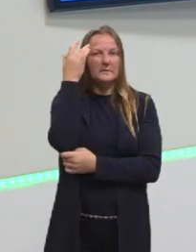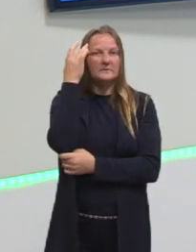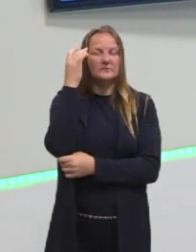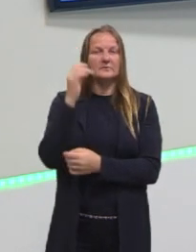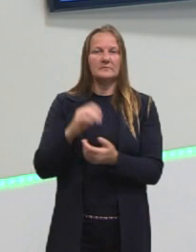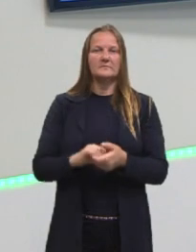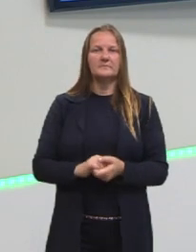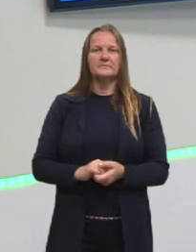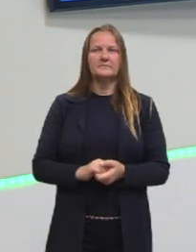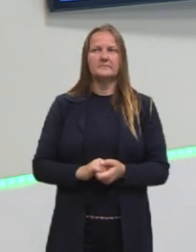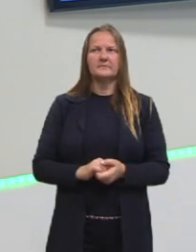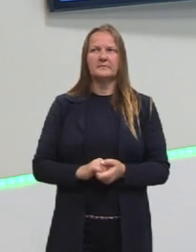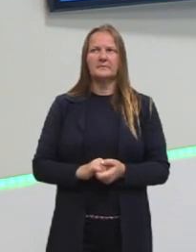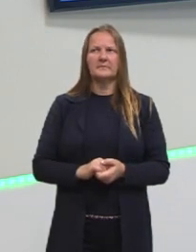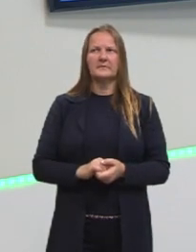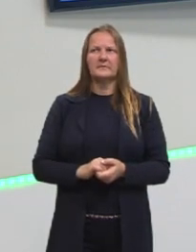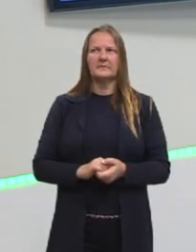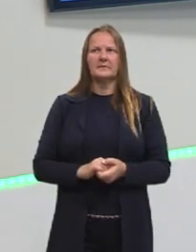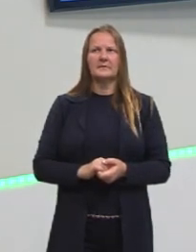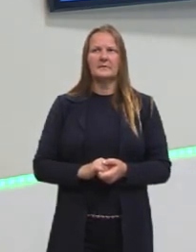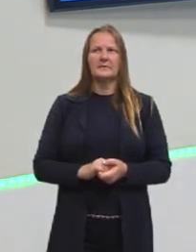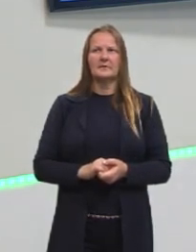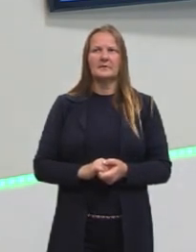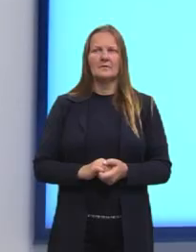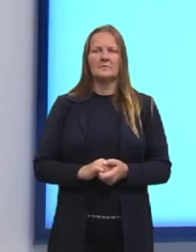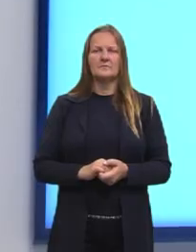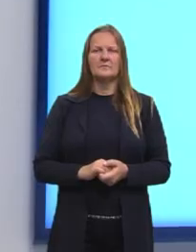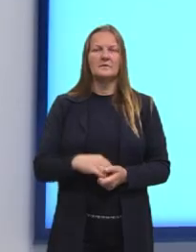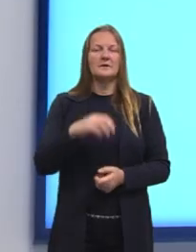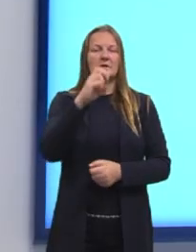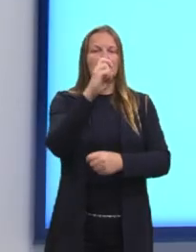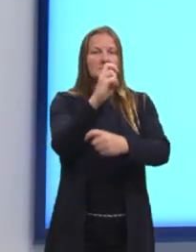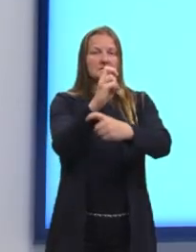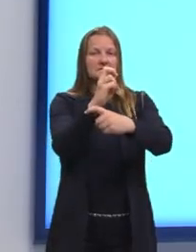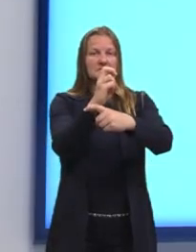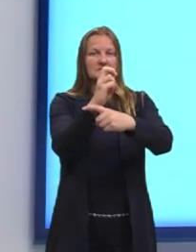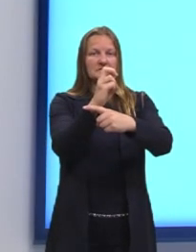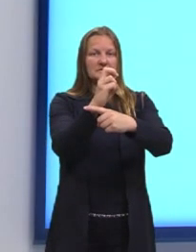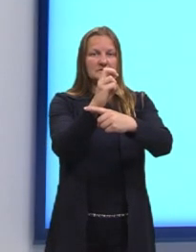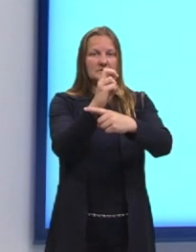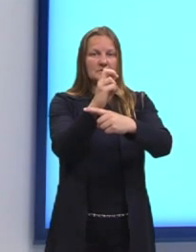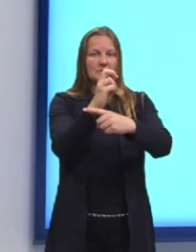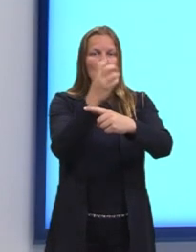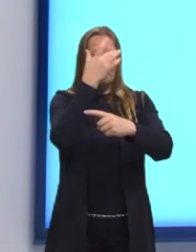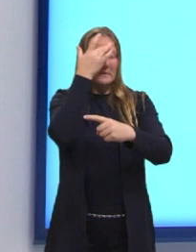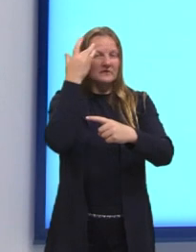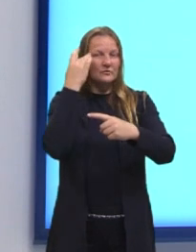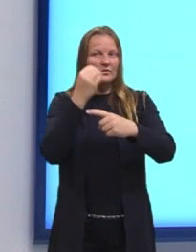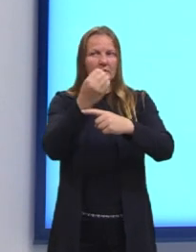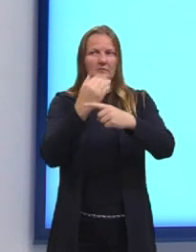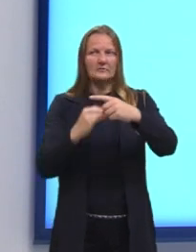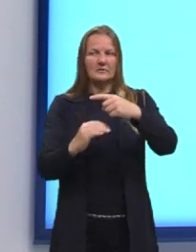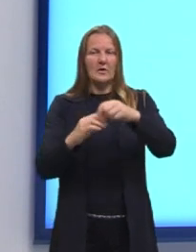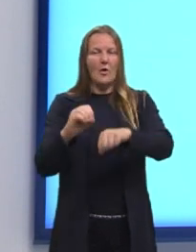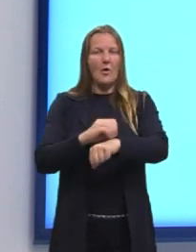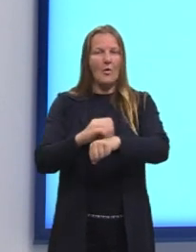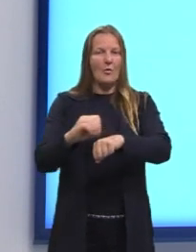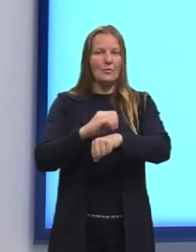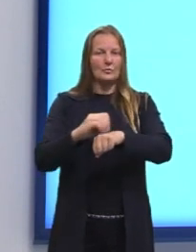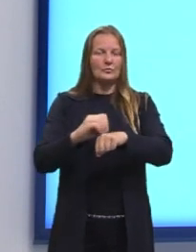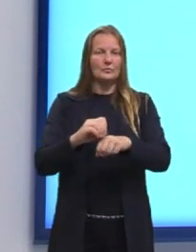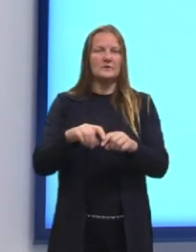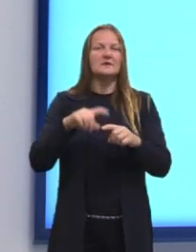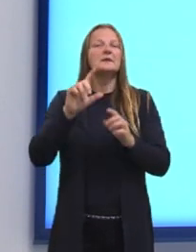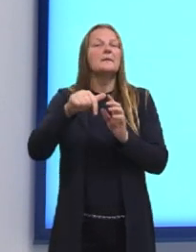Então a gente tem que ouro, eu tenho cinco competidores. Mas e aí quando